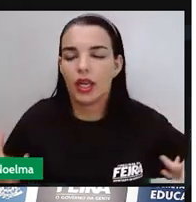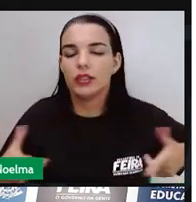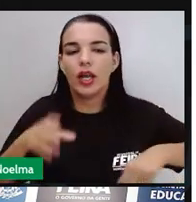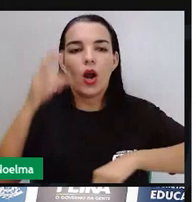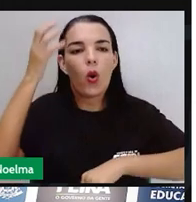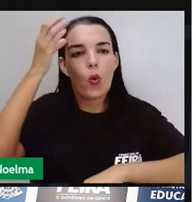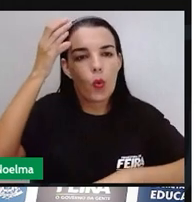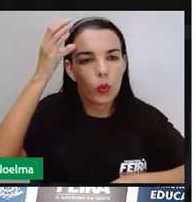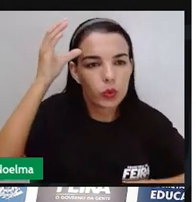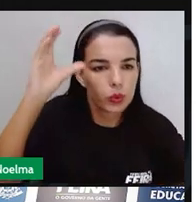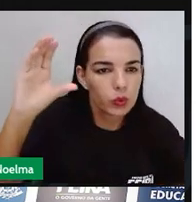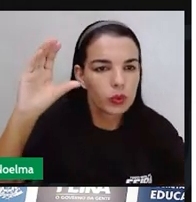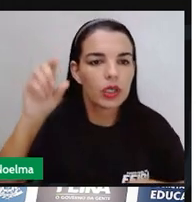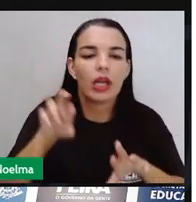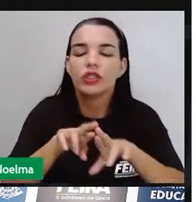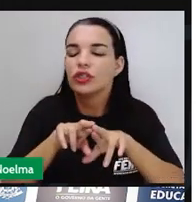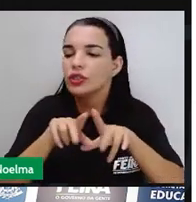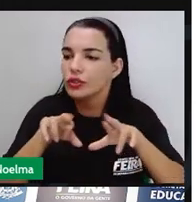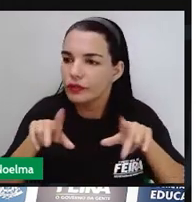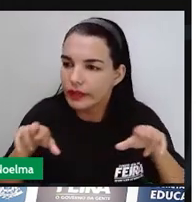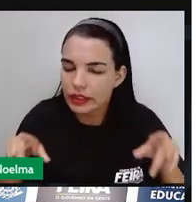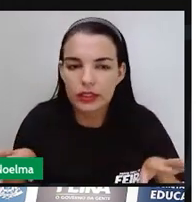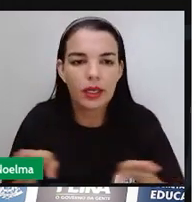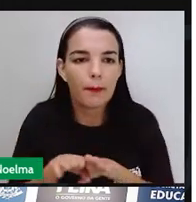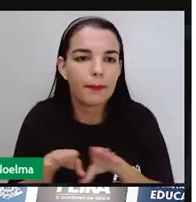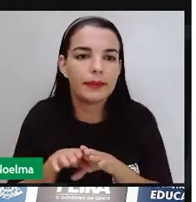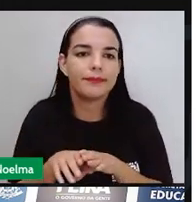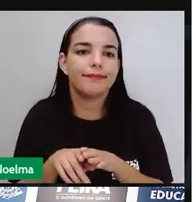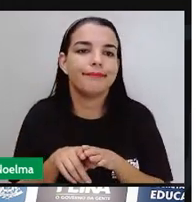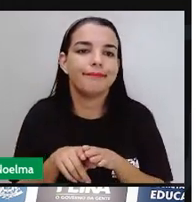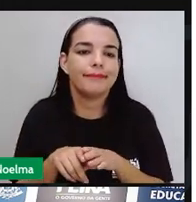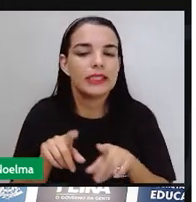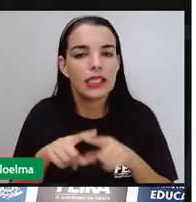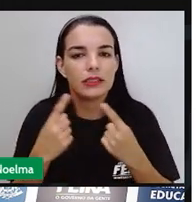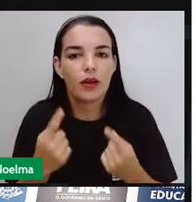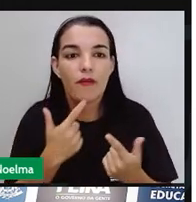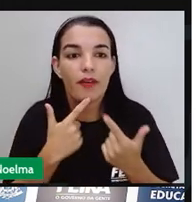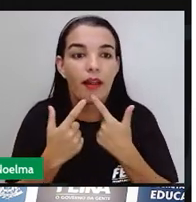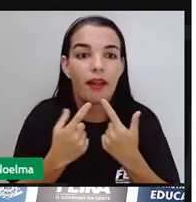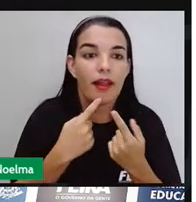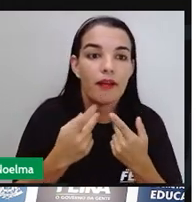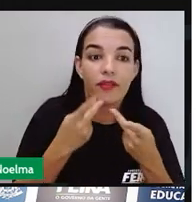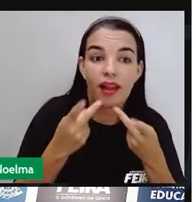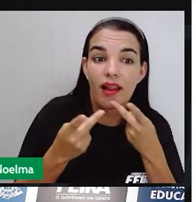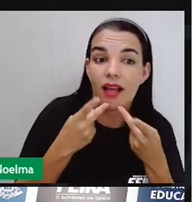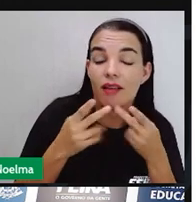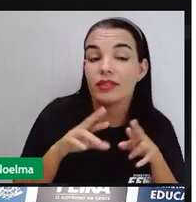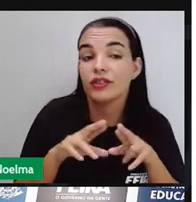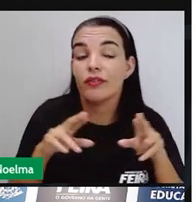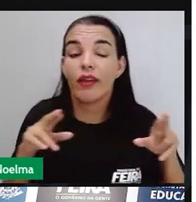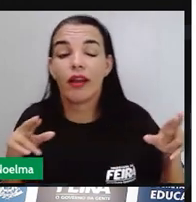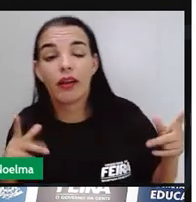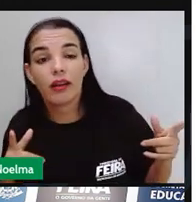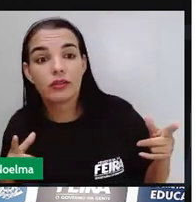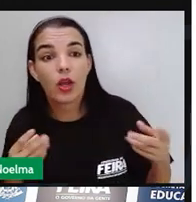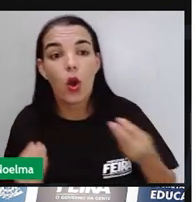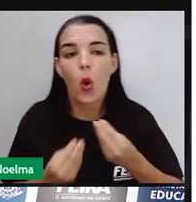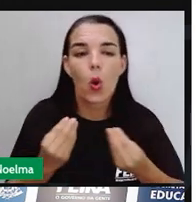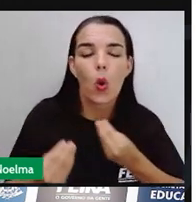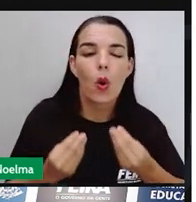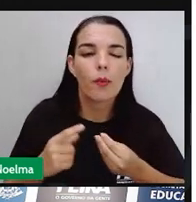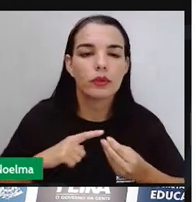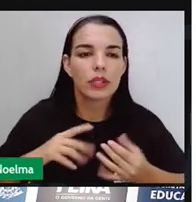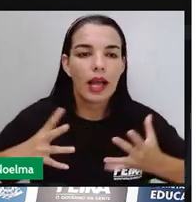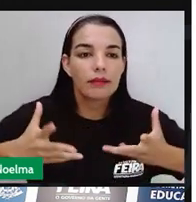não. Cada um deles trouxe ao Brasil o seu idioma, a sua fé, as suas habilidades, né? A sua